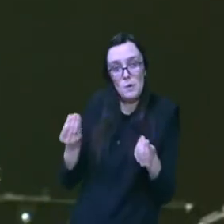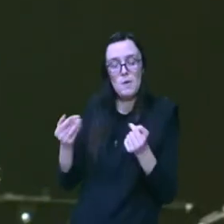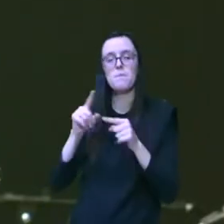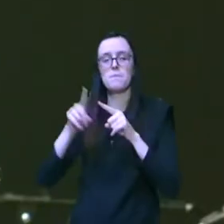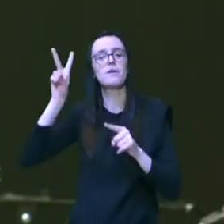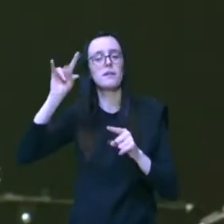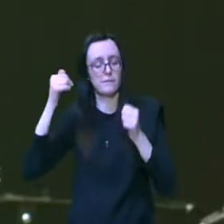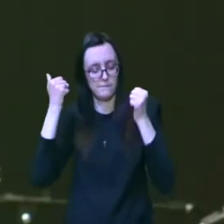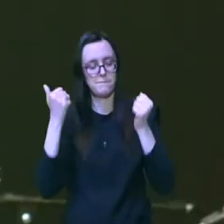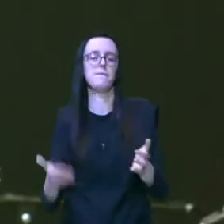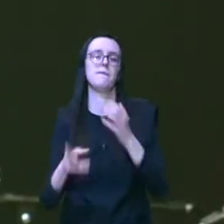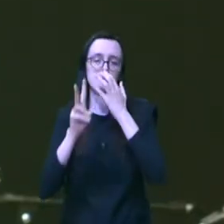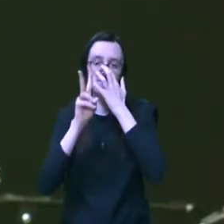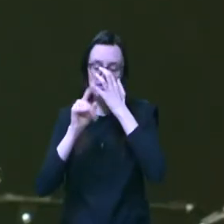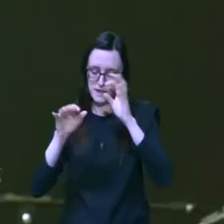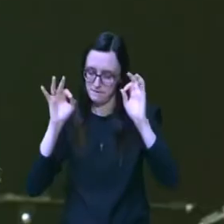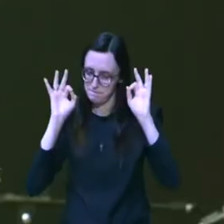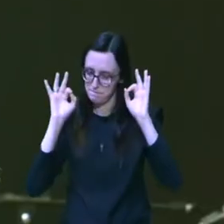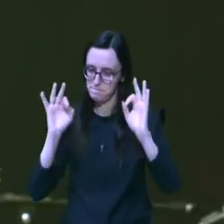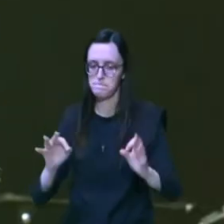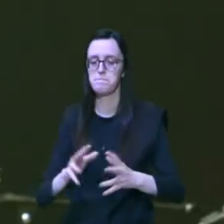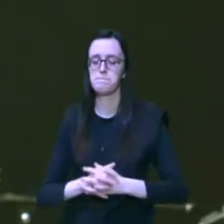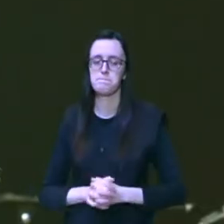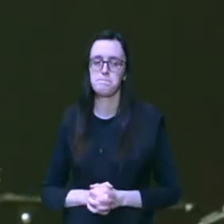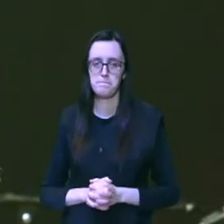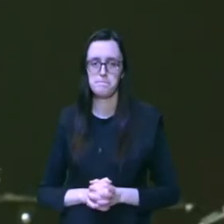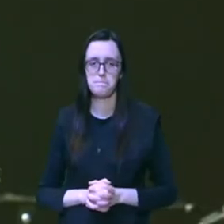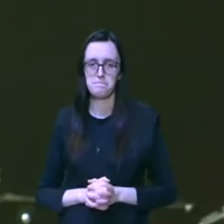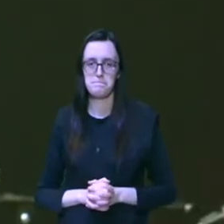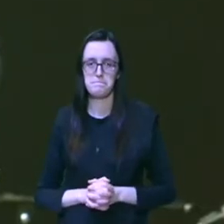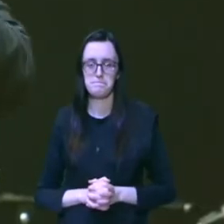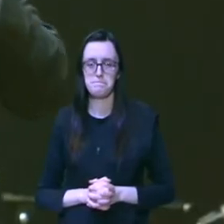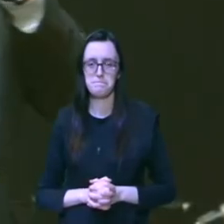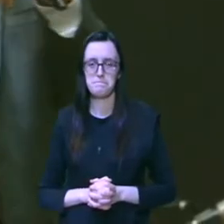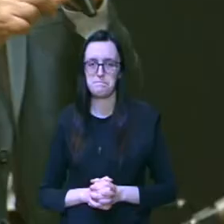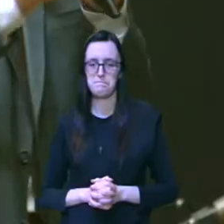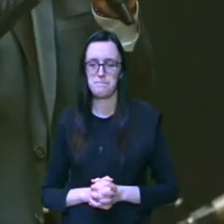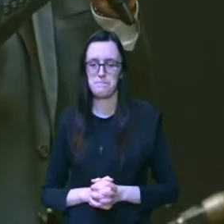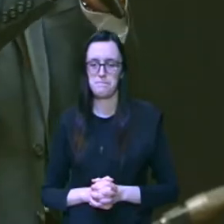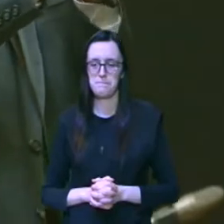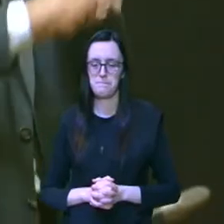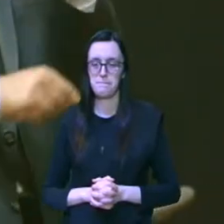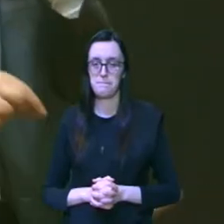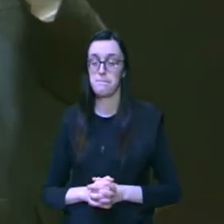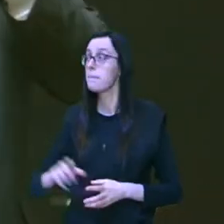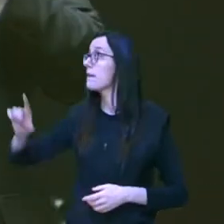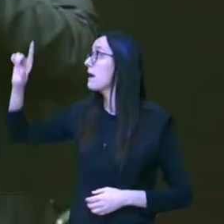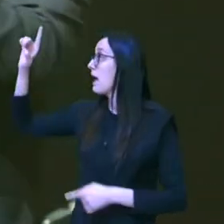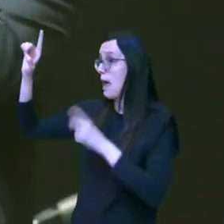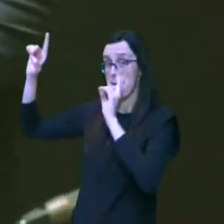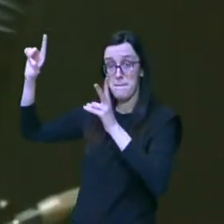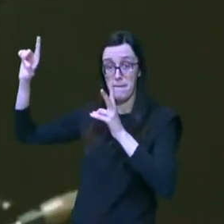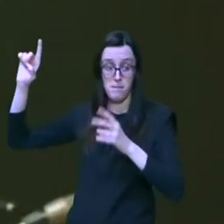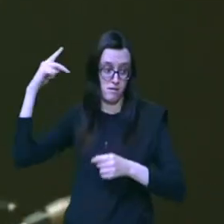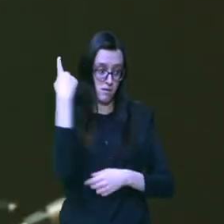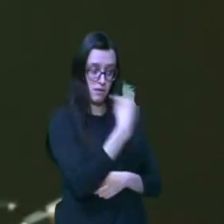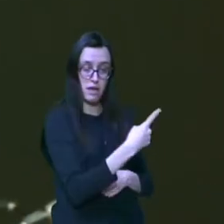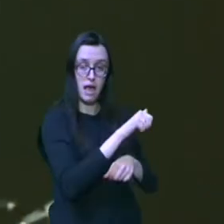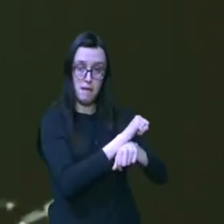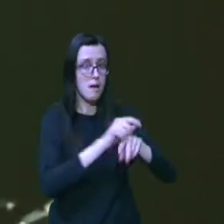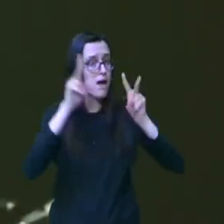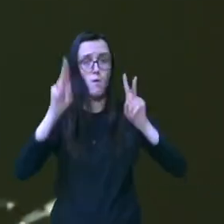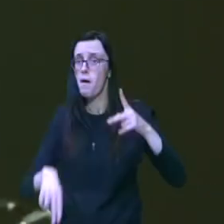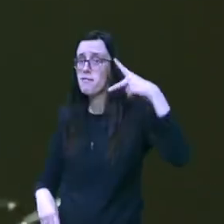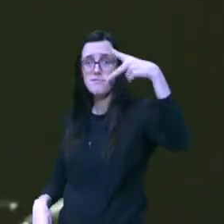acontecer mas Deus iria fazer sabe o mesmo Deus de Abraão é o teu Deus o mesmo Deus de Abraão é o Deus que